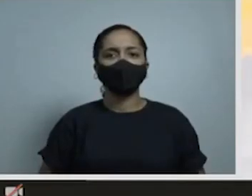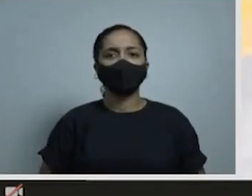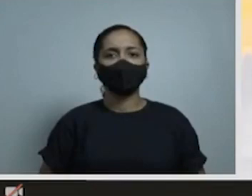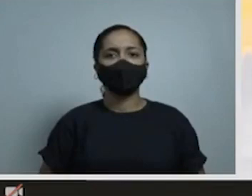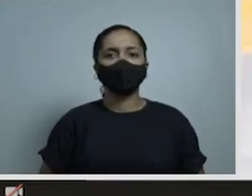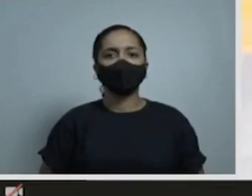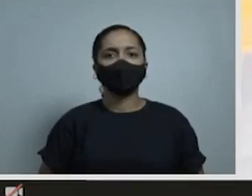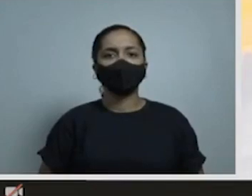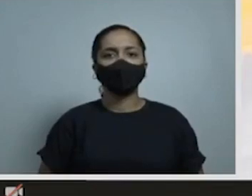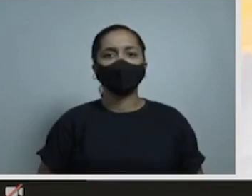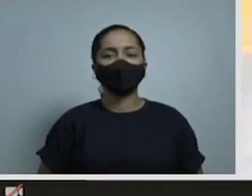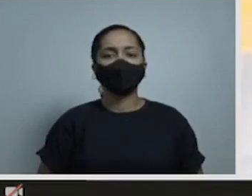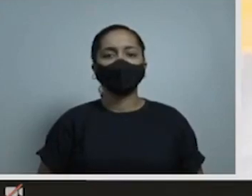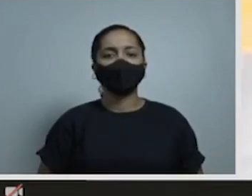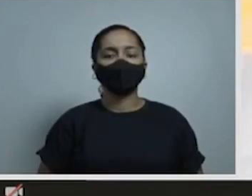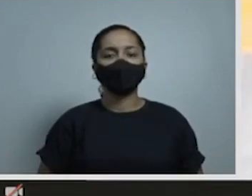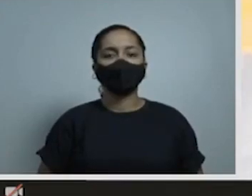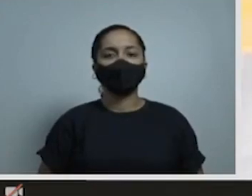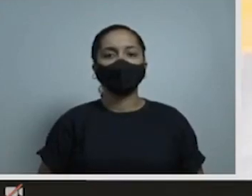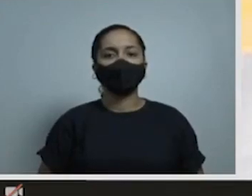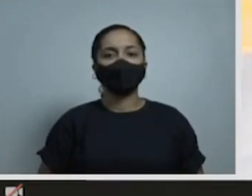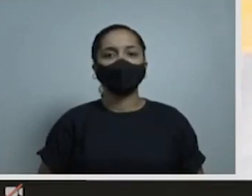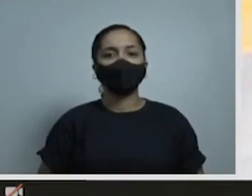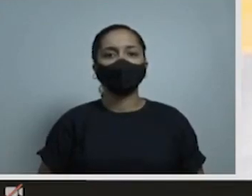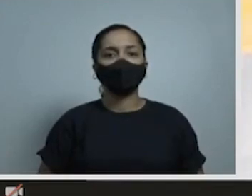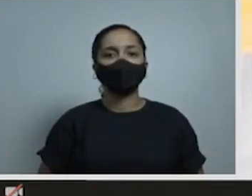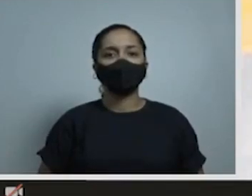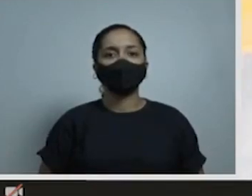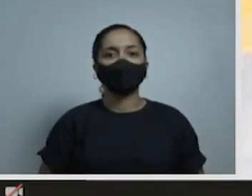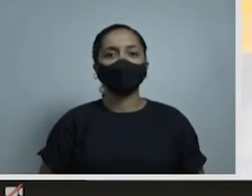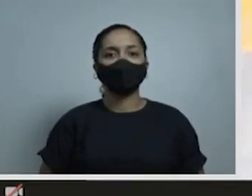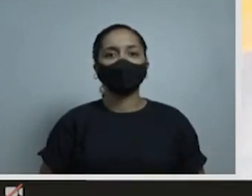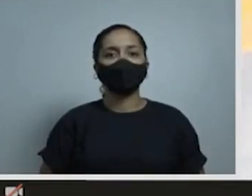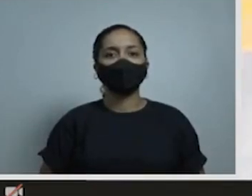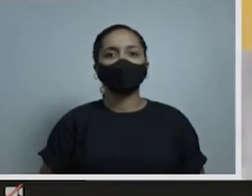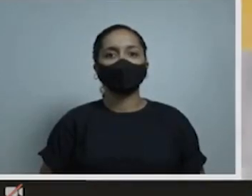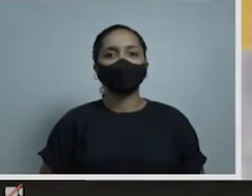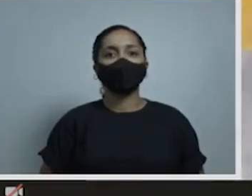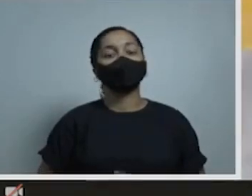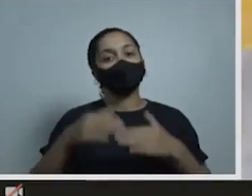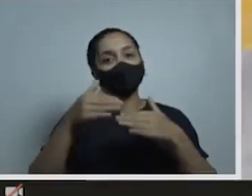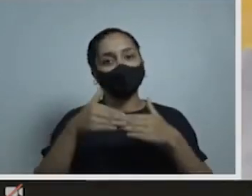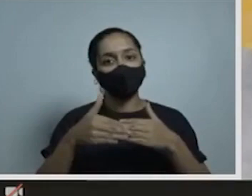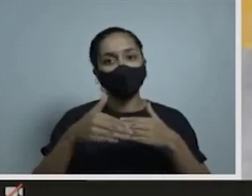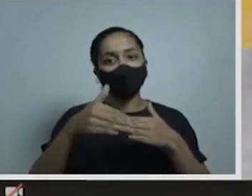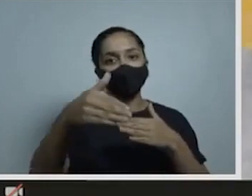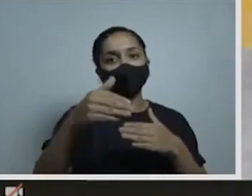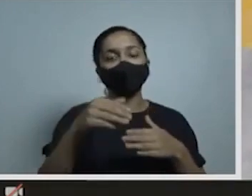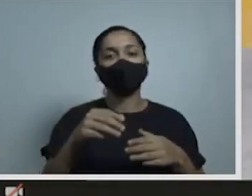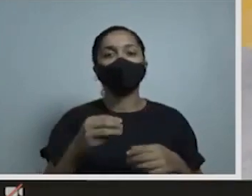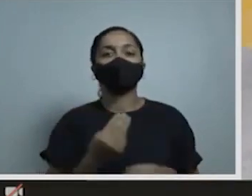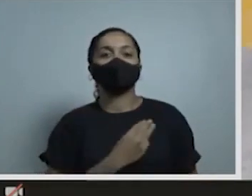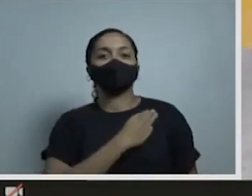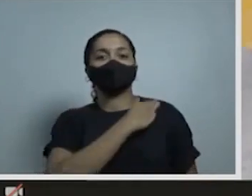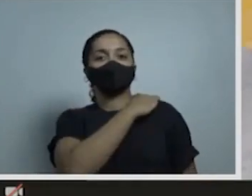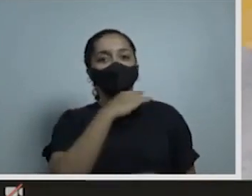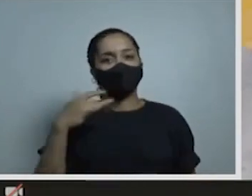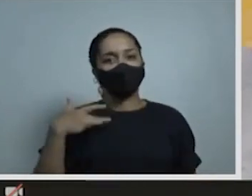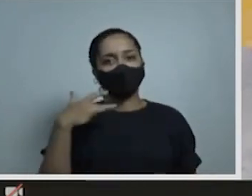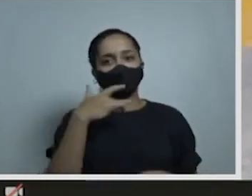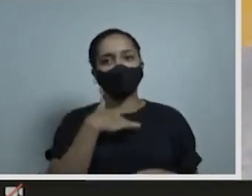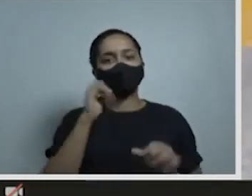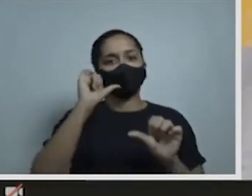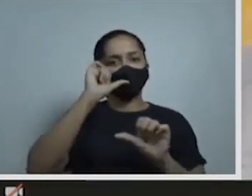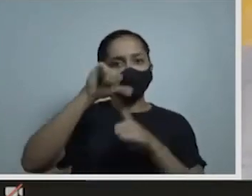Temos pela frente uma transição de cargo de ministro que é apenas uma continuidade do